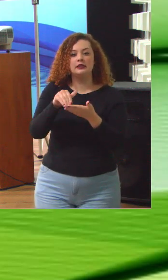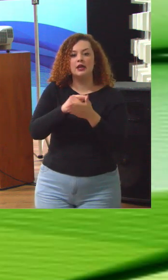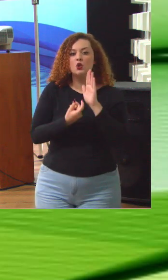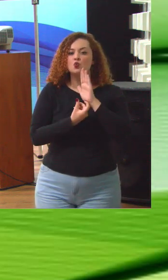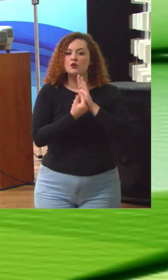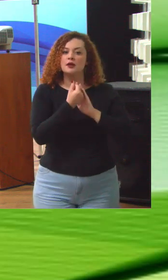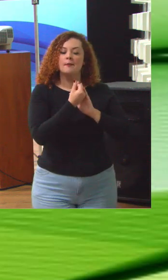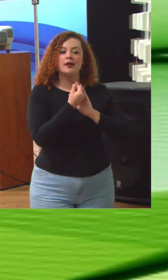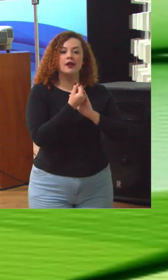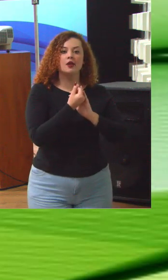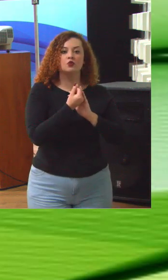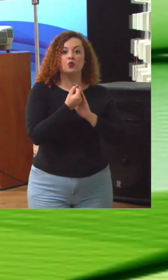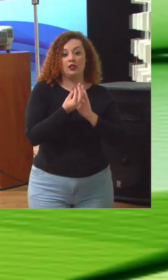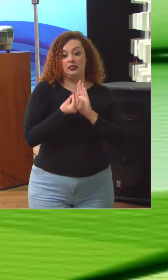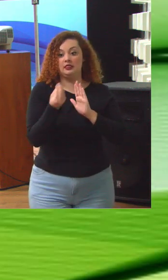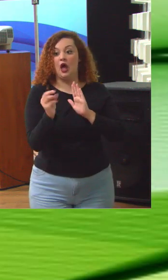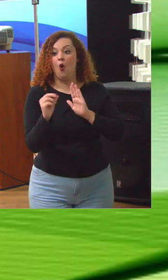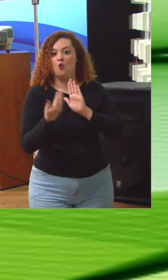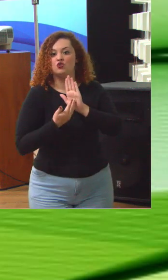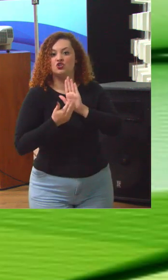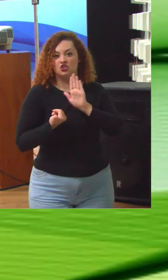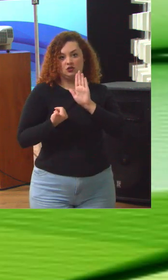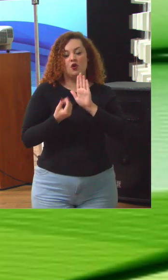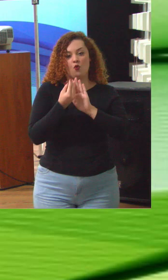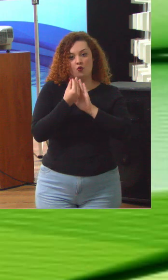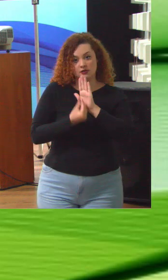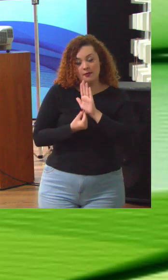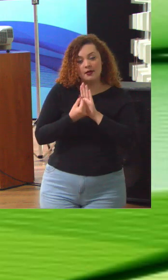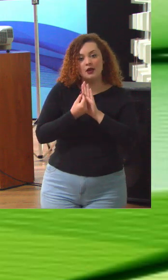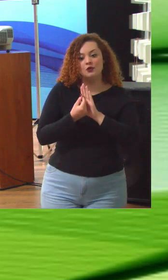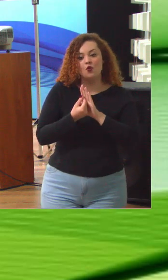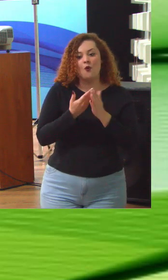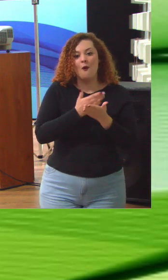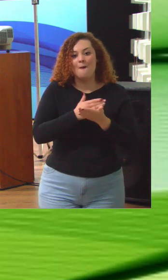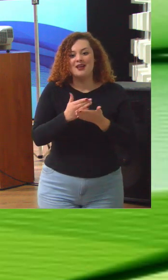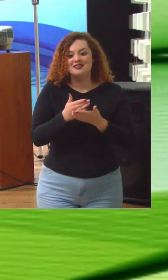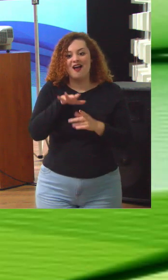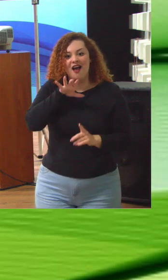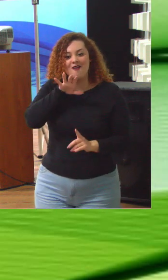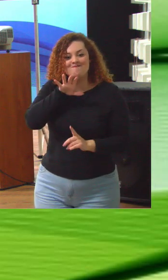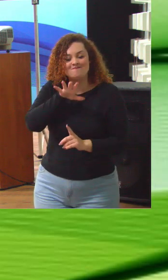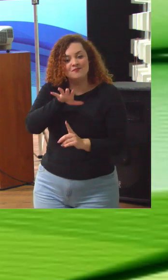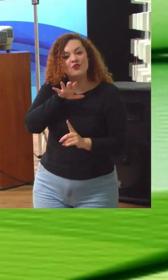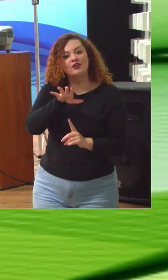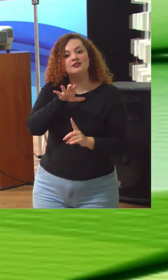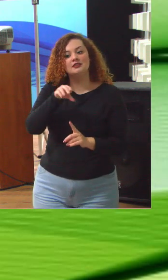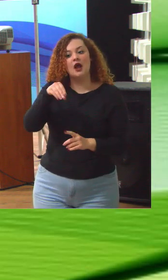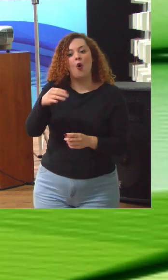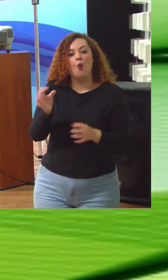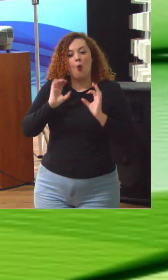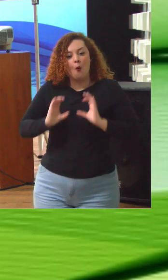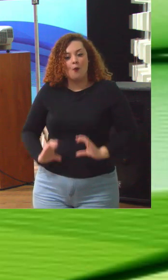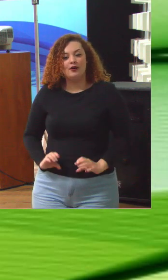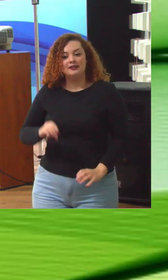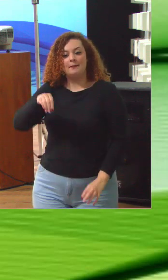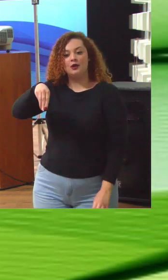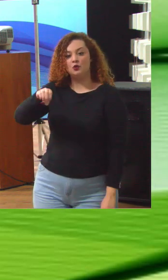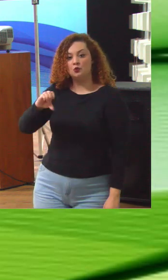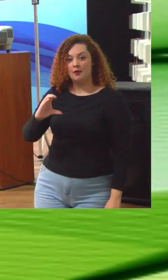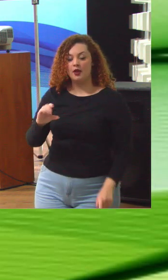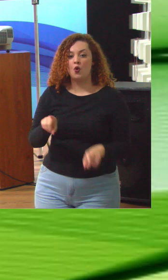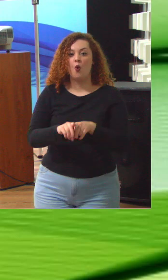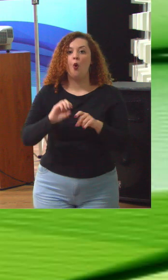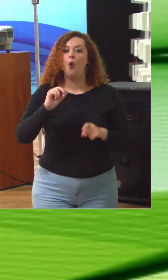dá ou tira orçamento pressionam o comportamento do MEC ou quando o congresso